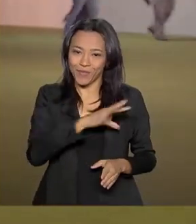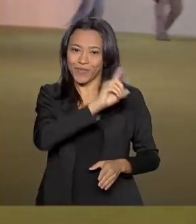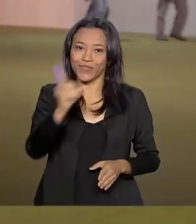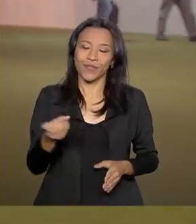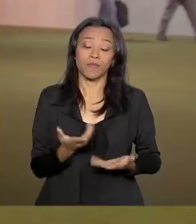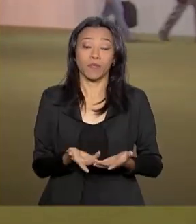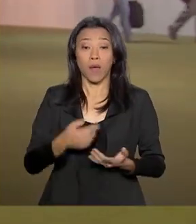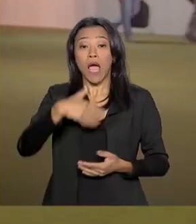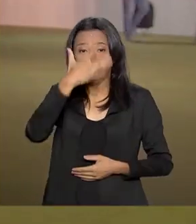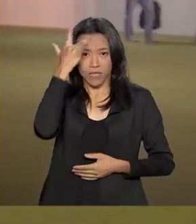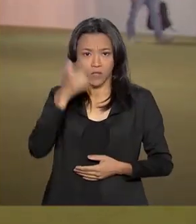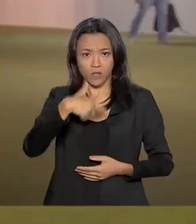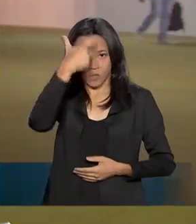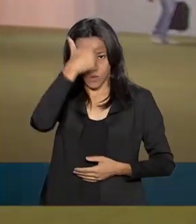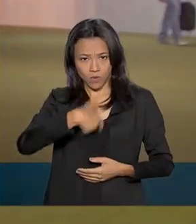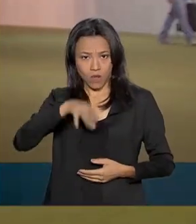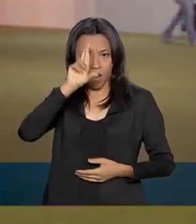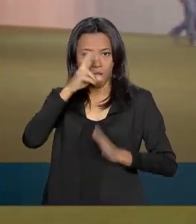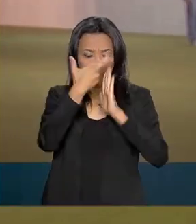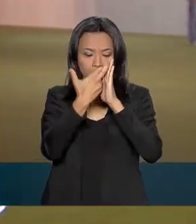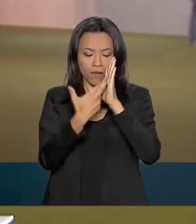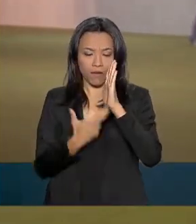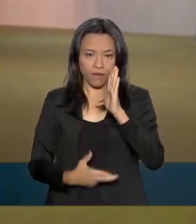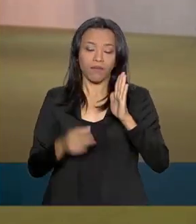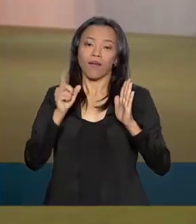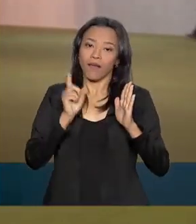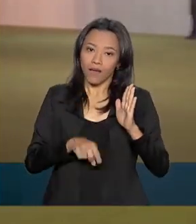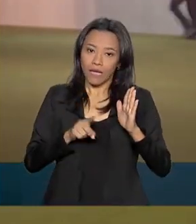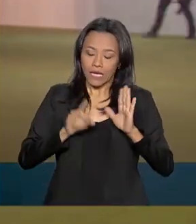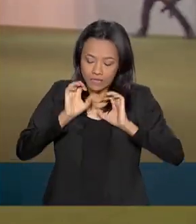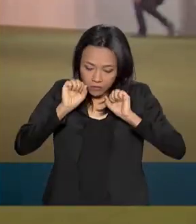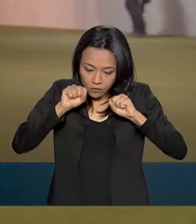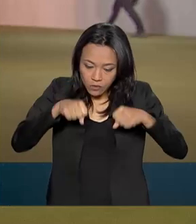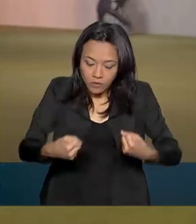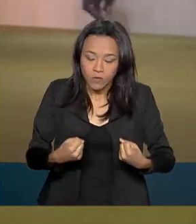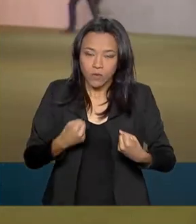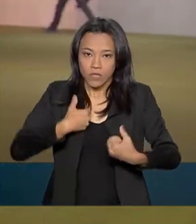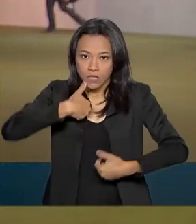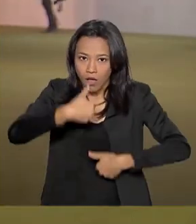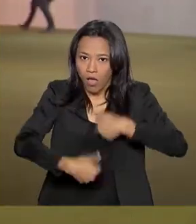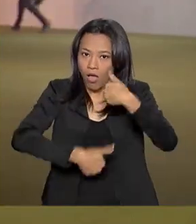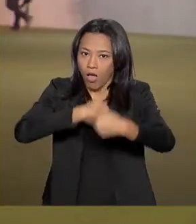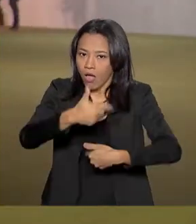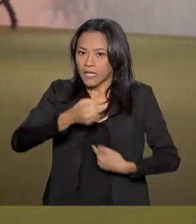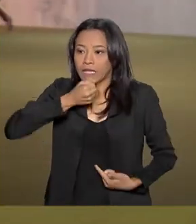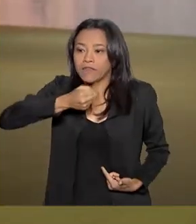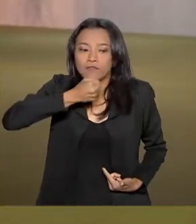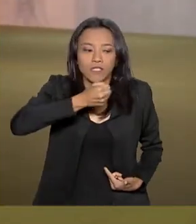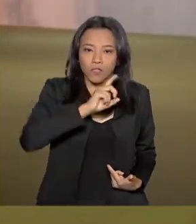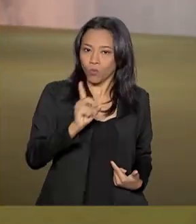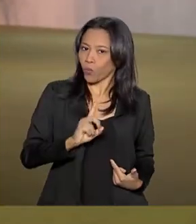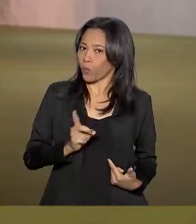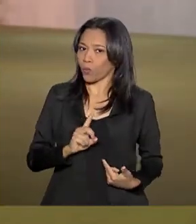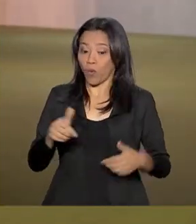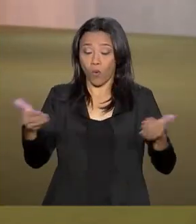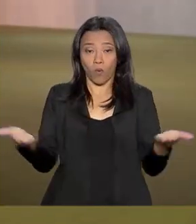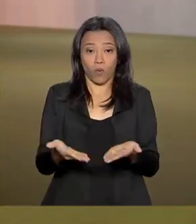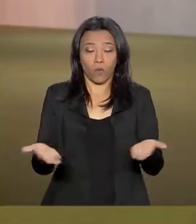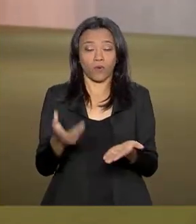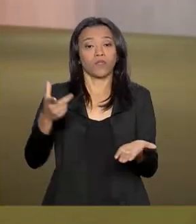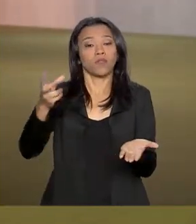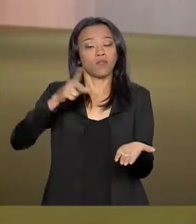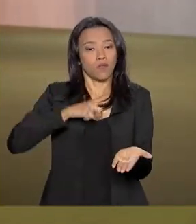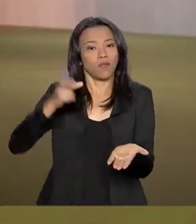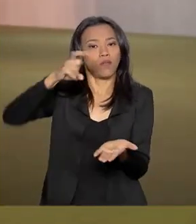Olha, o relator, o deputado Samuel Moreira, está em regime de dedicação exclusiva, sem conceder entrevistas. Hoje ele tem reunião com